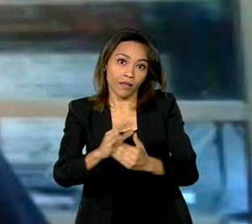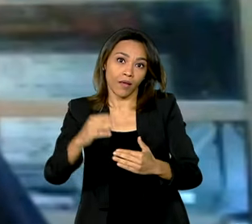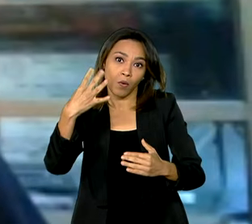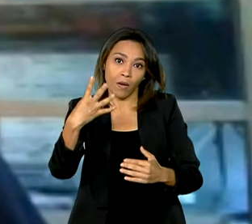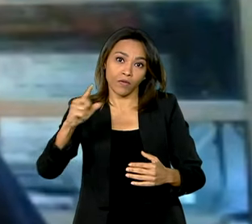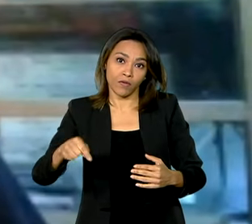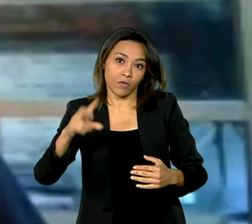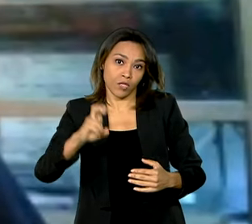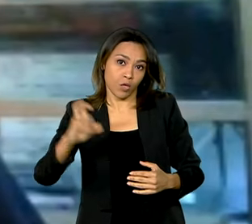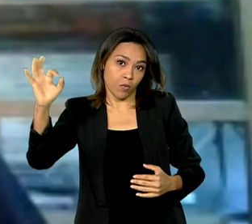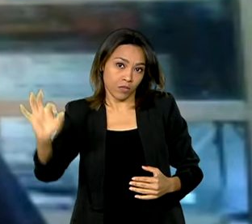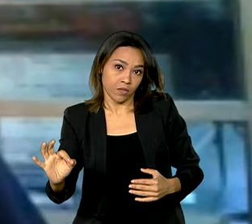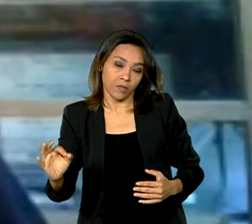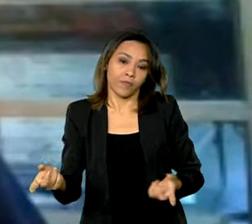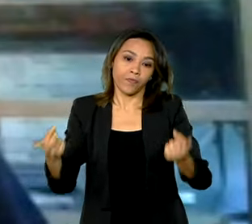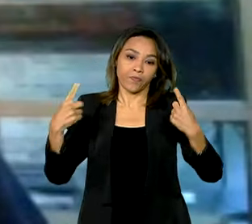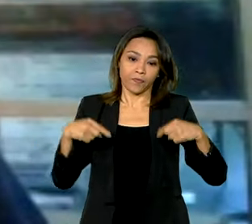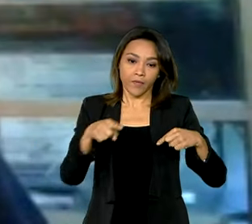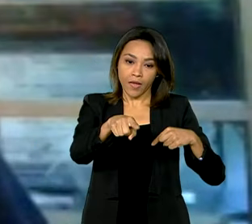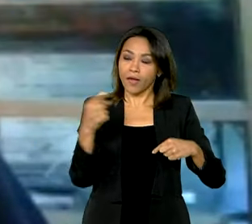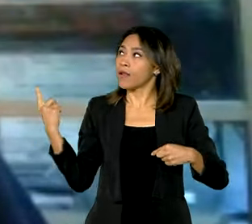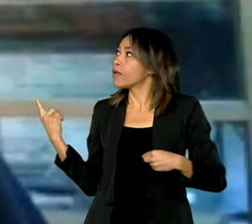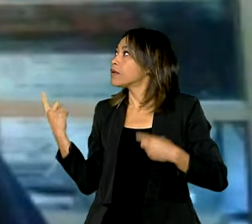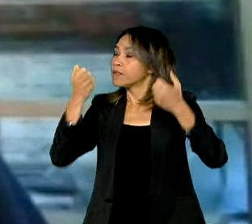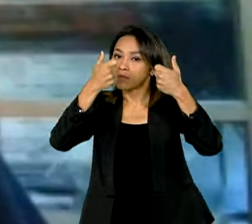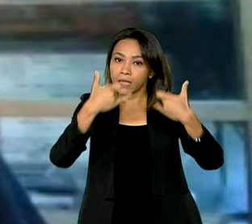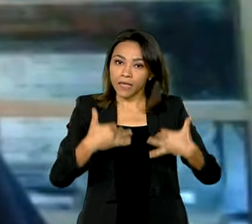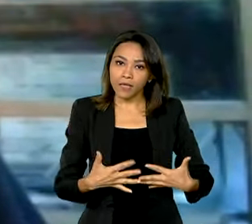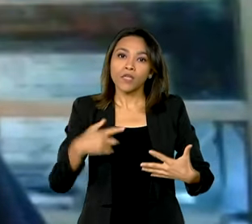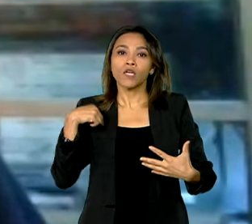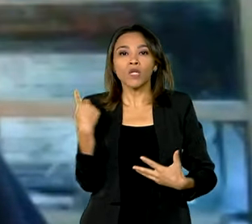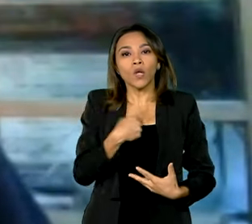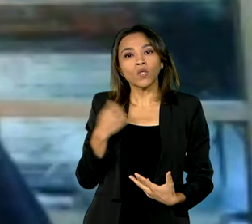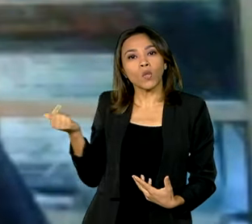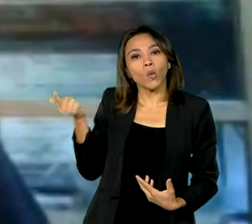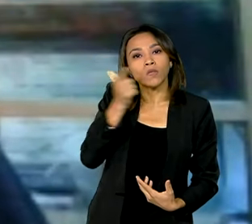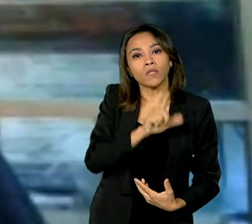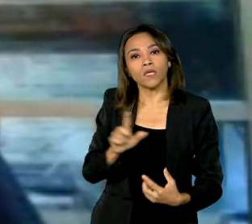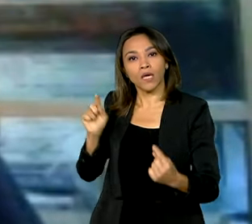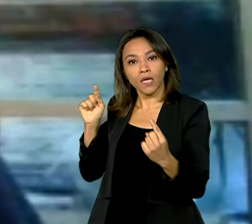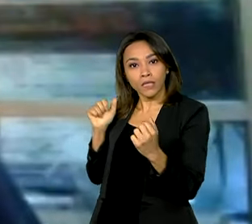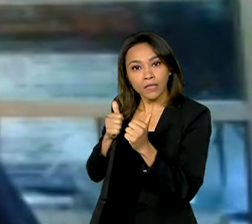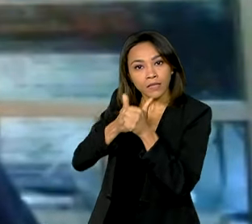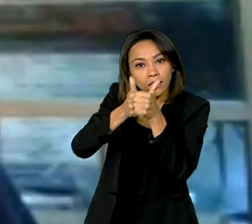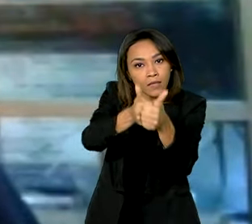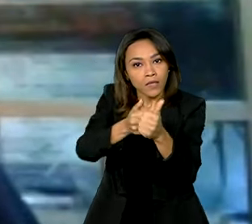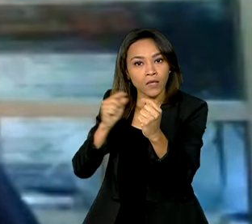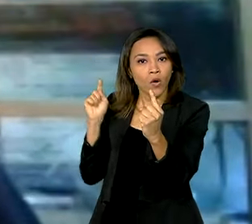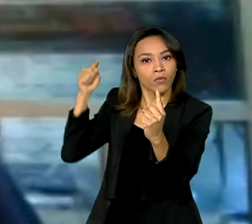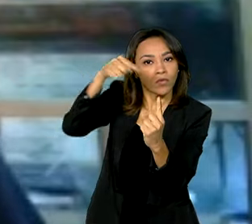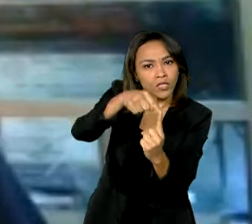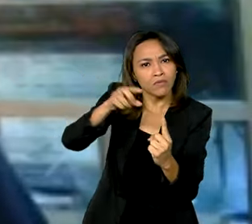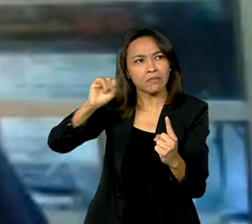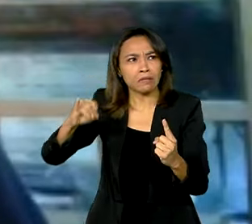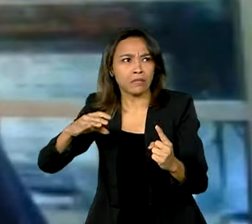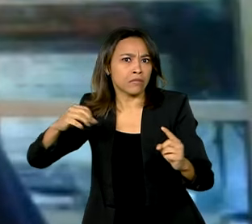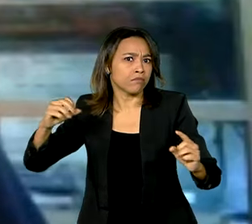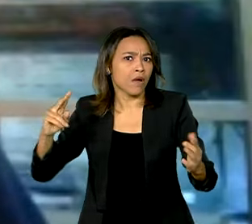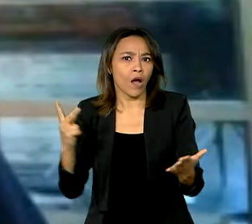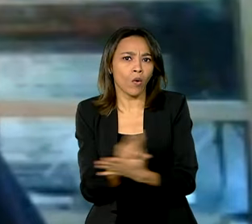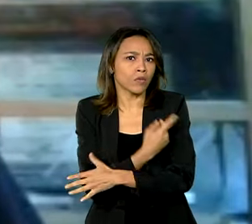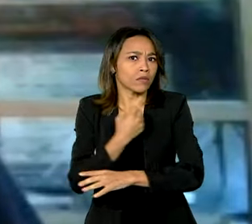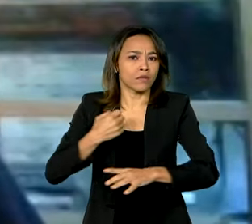A expectativa é que a gente consiga cumprir a meta, salvo algum choque externo muito